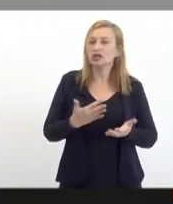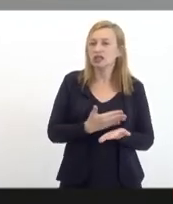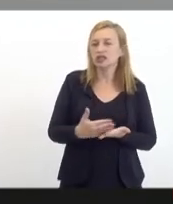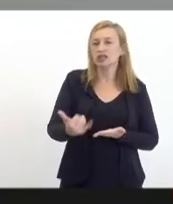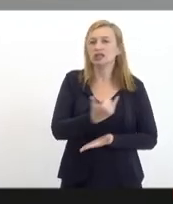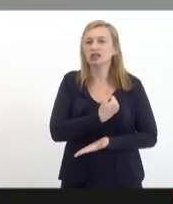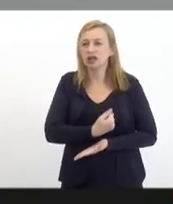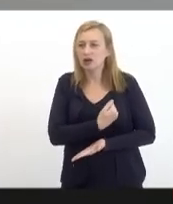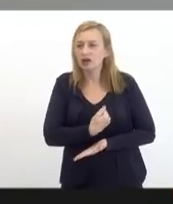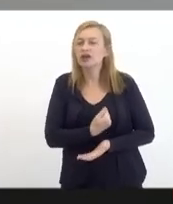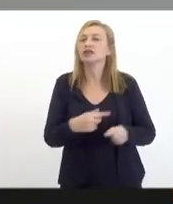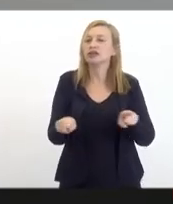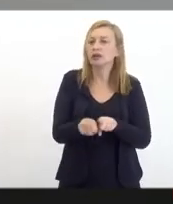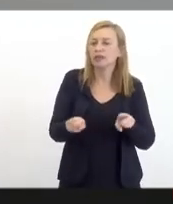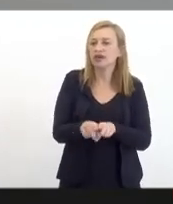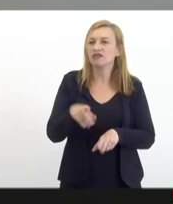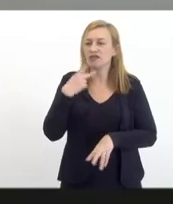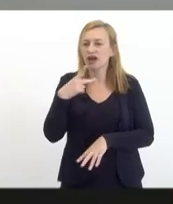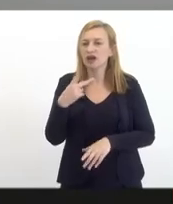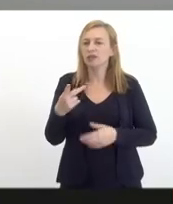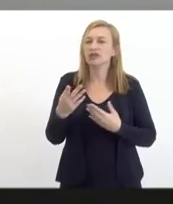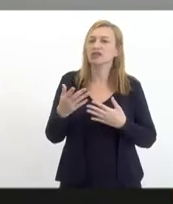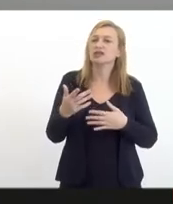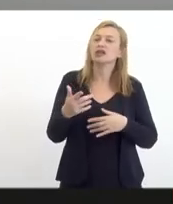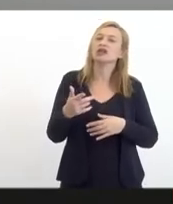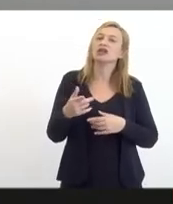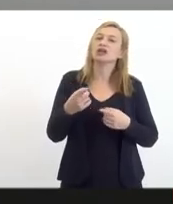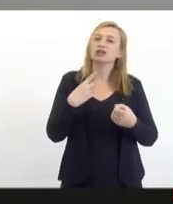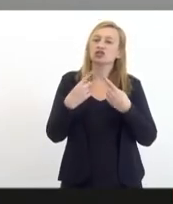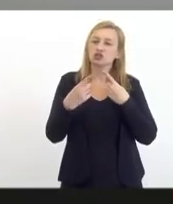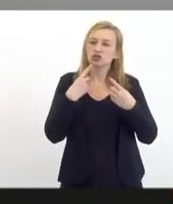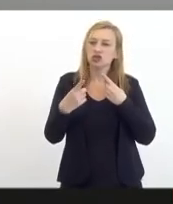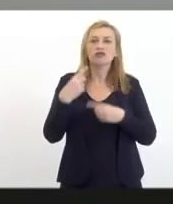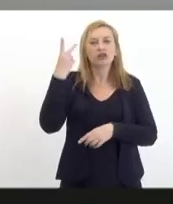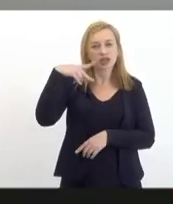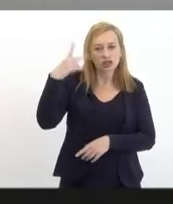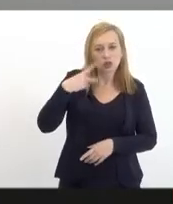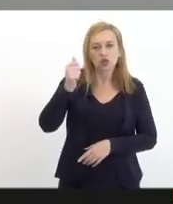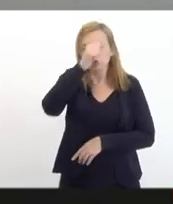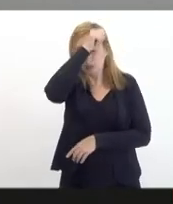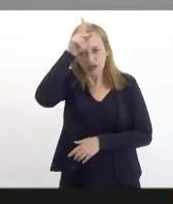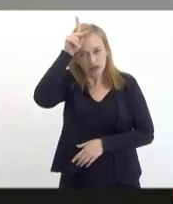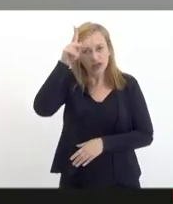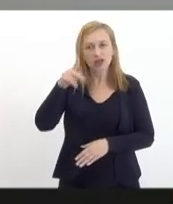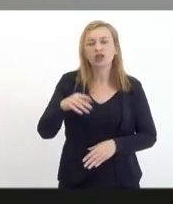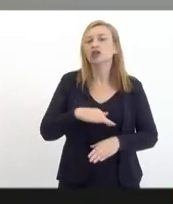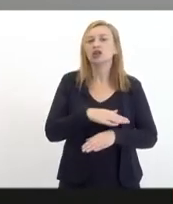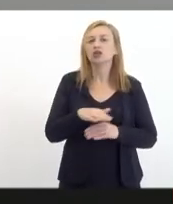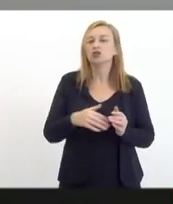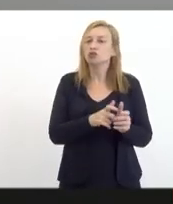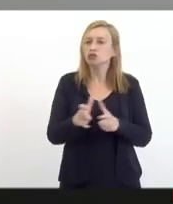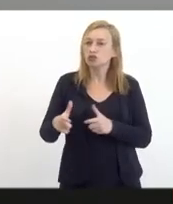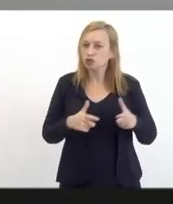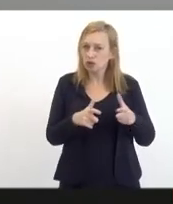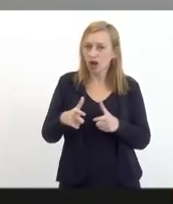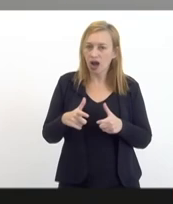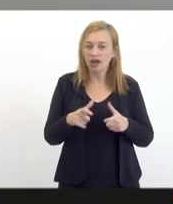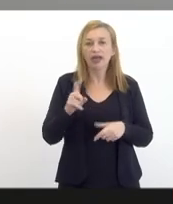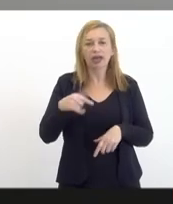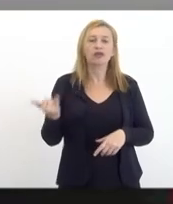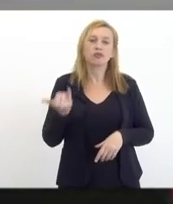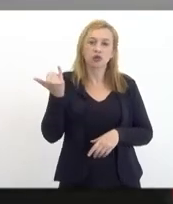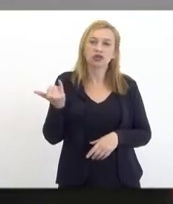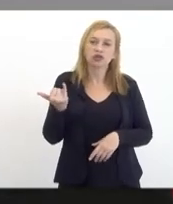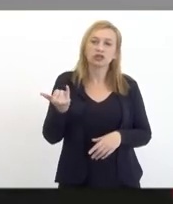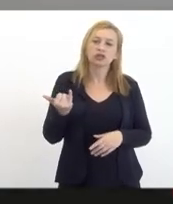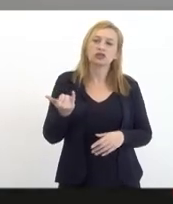é preciso também chamar para esse debate como protagonistas vereadores prefeitos enfim atores locais que são muito importantes